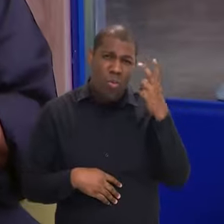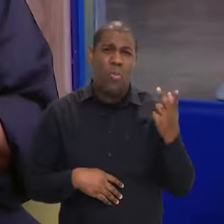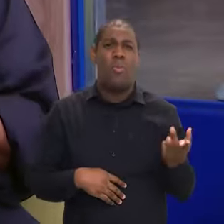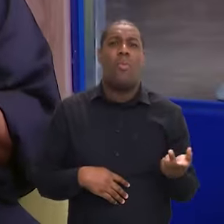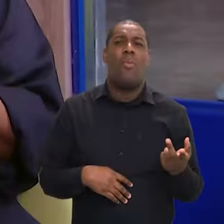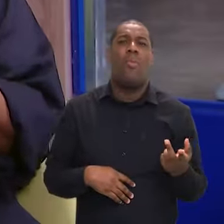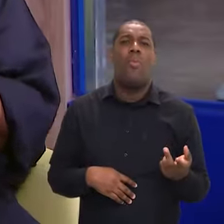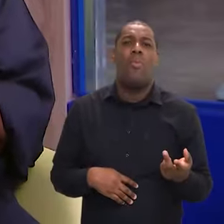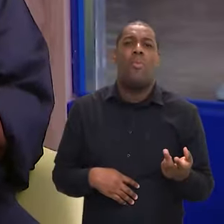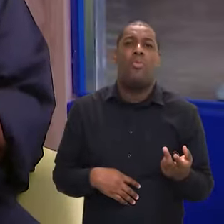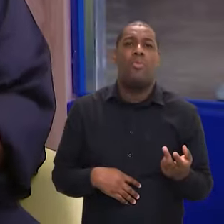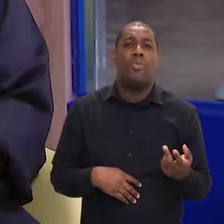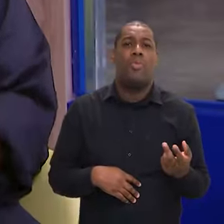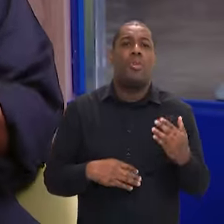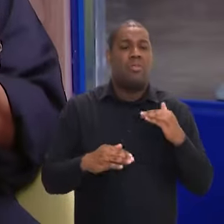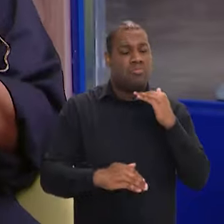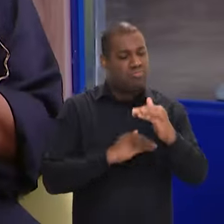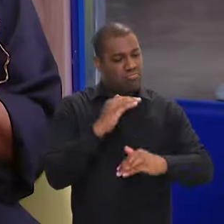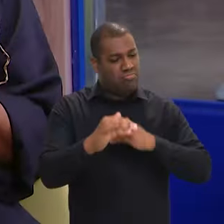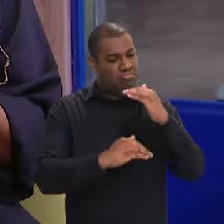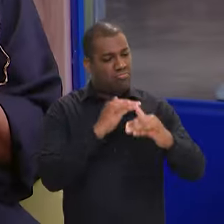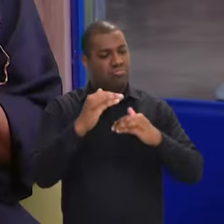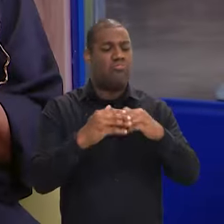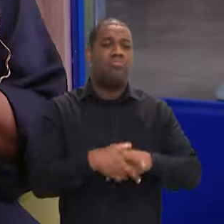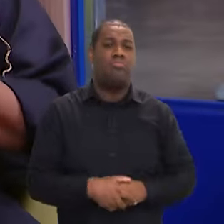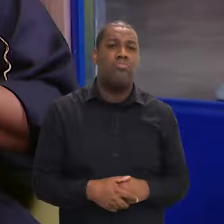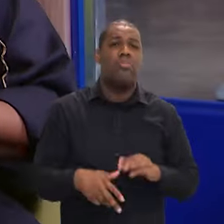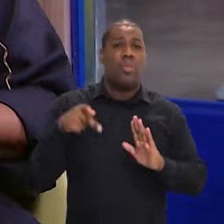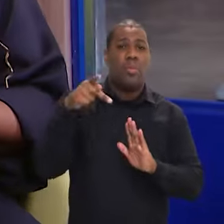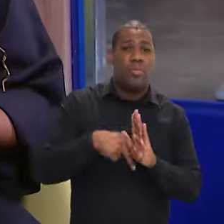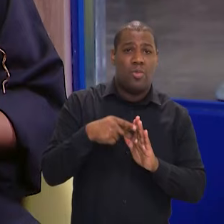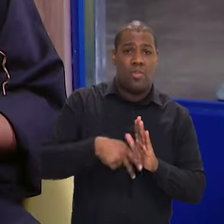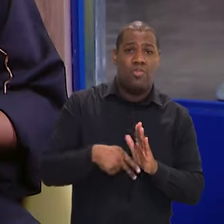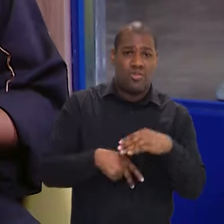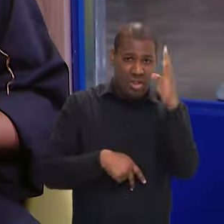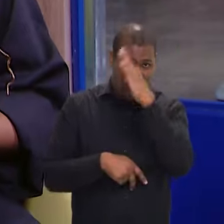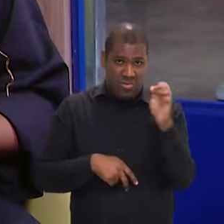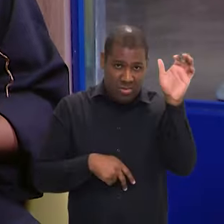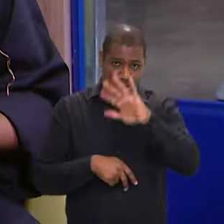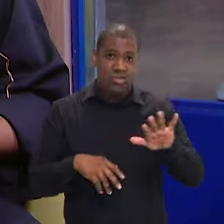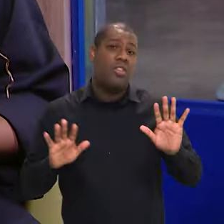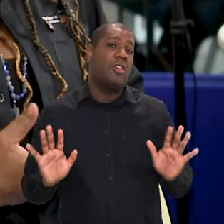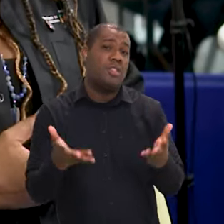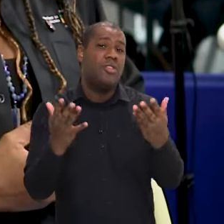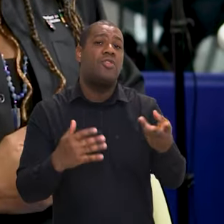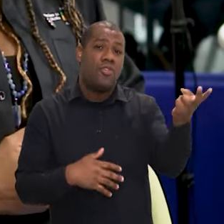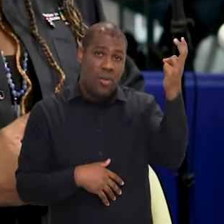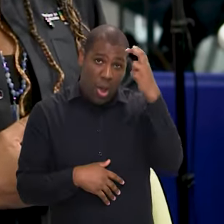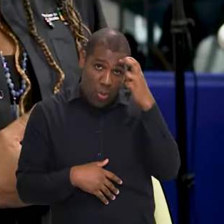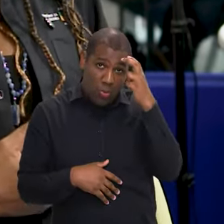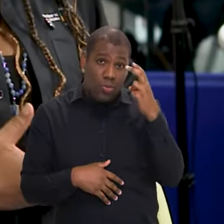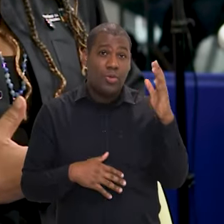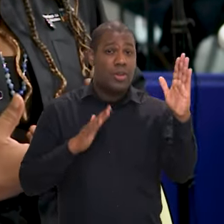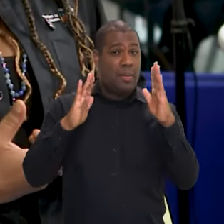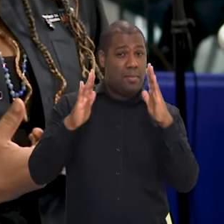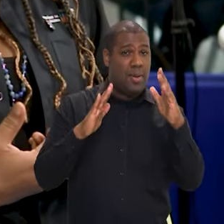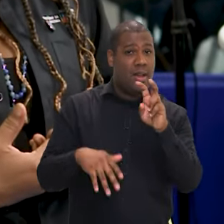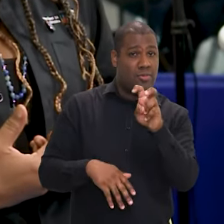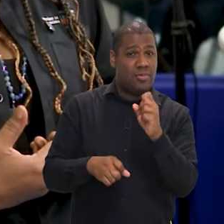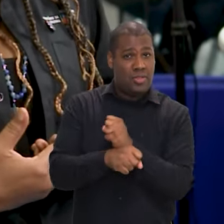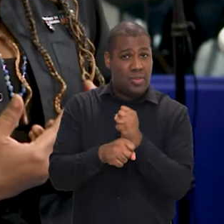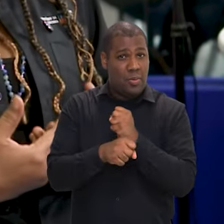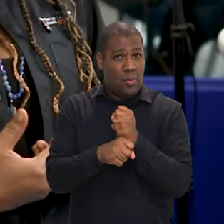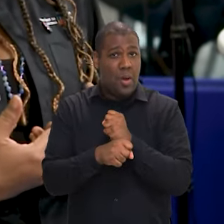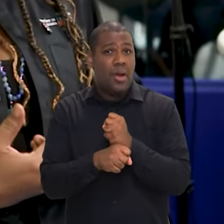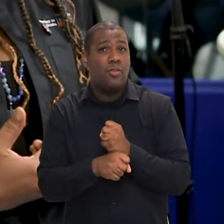reconstruído, chega de um patamar que nunca houve, porque o Plano Nacional Aldir Blanc de Fomento à Cultura vai irrigar durante cinco